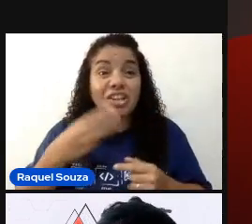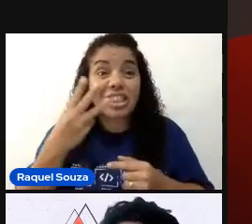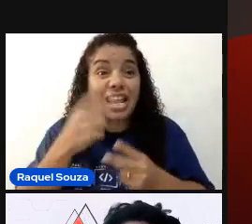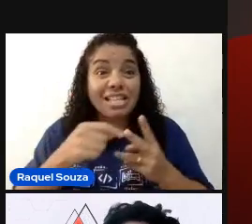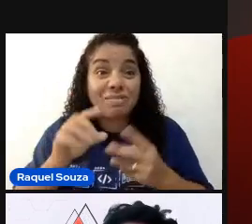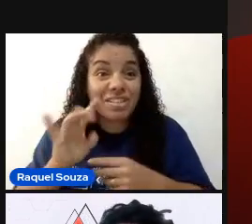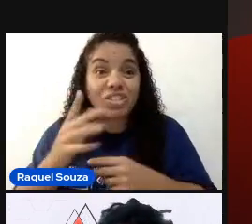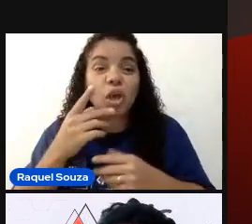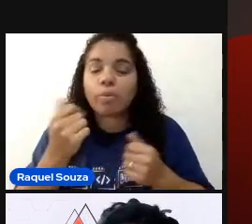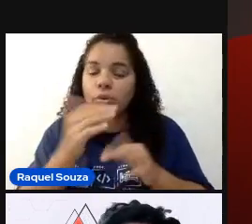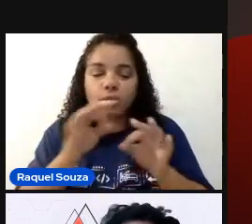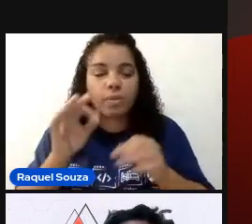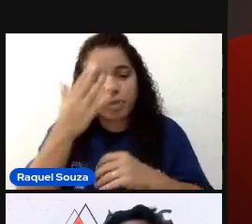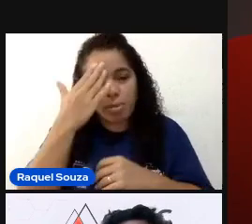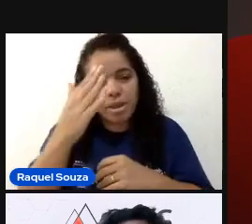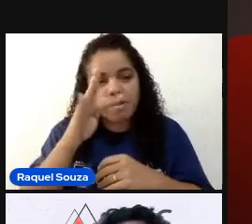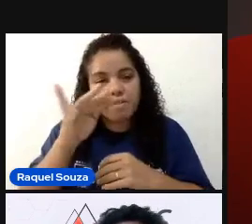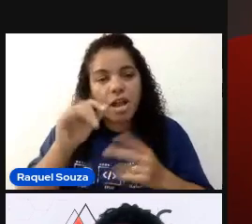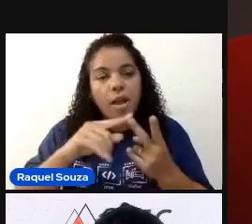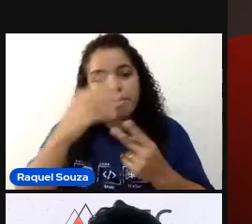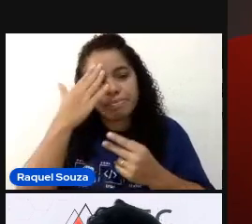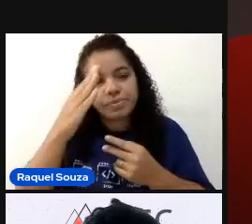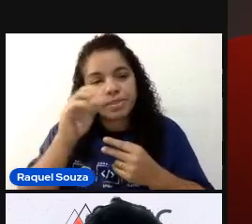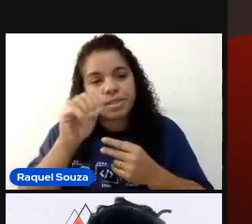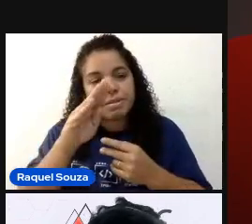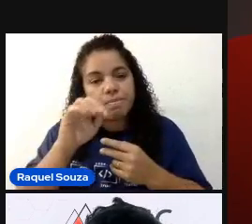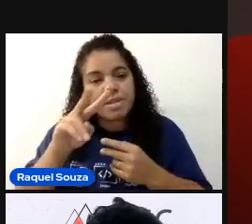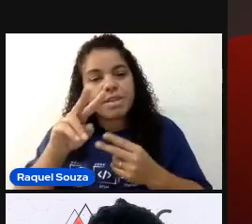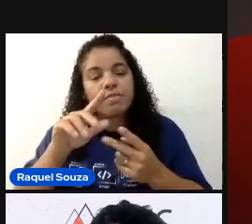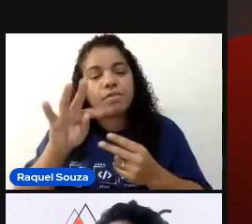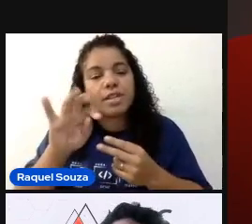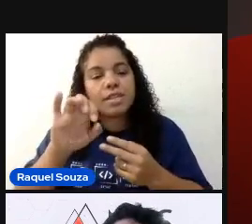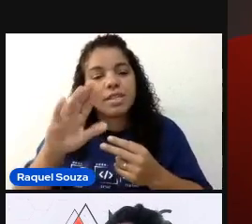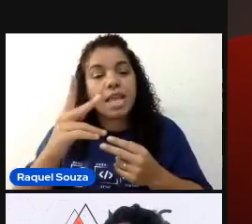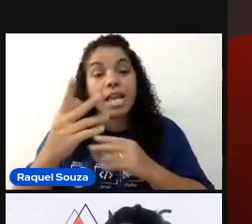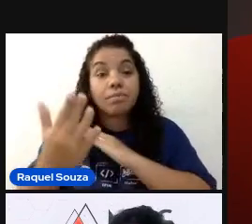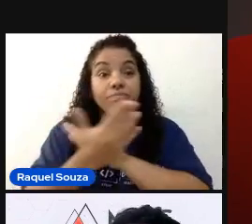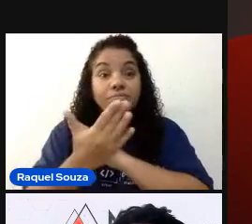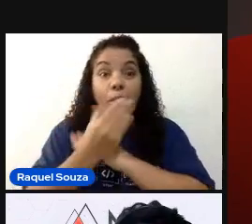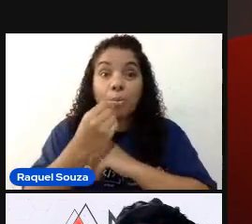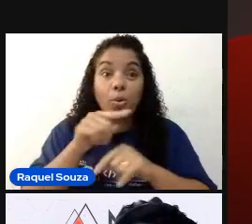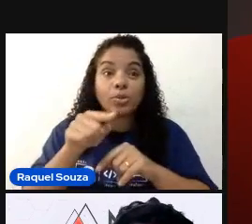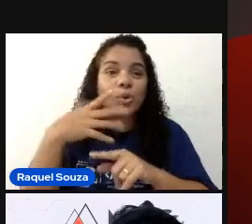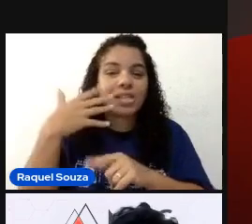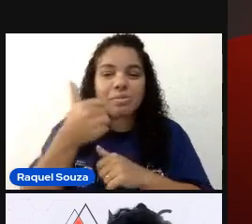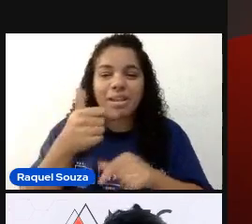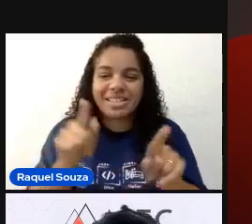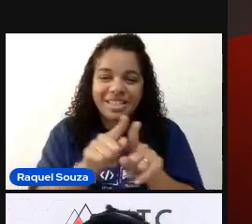muito obrigado, Fábio. Muito obrigado, AmbevTech. Vocês ajudaram muito com essa palestra também.